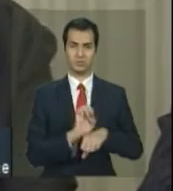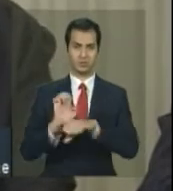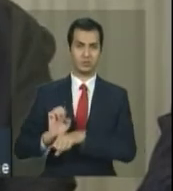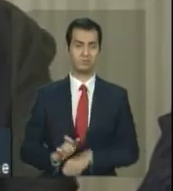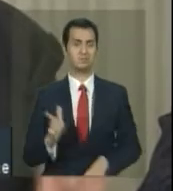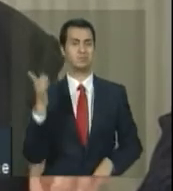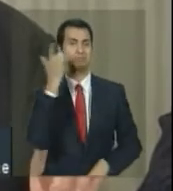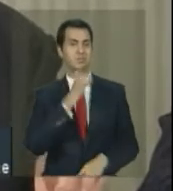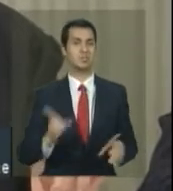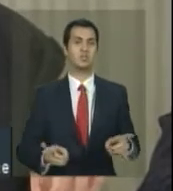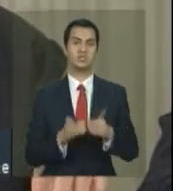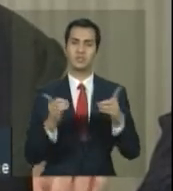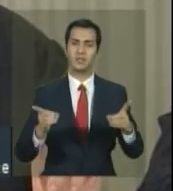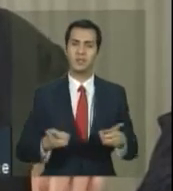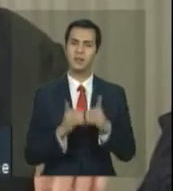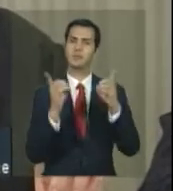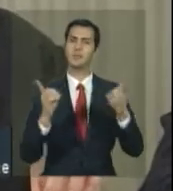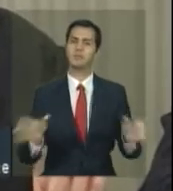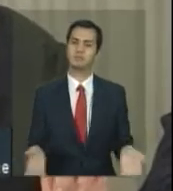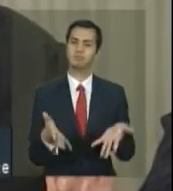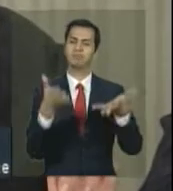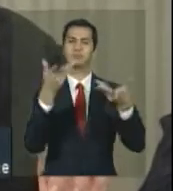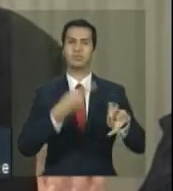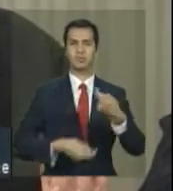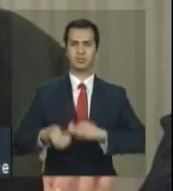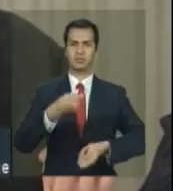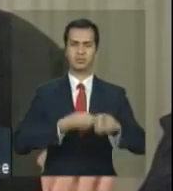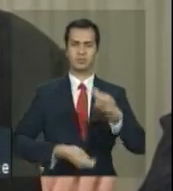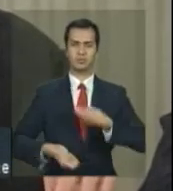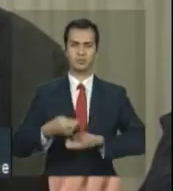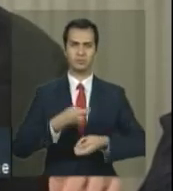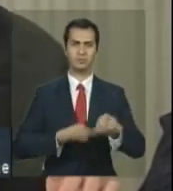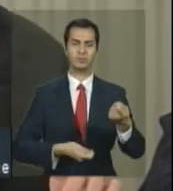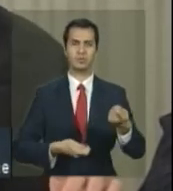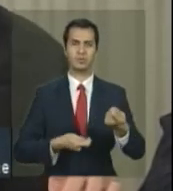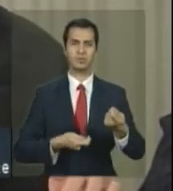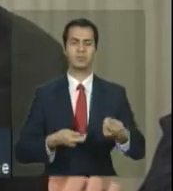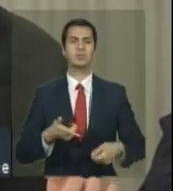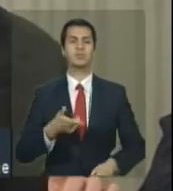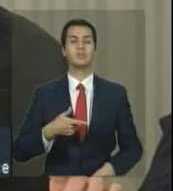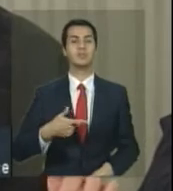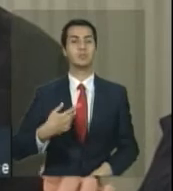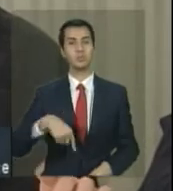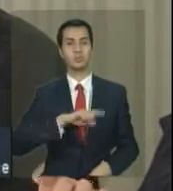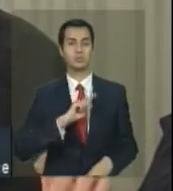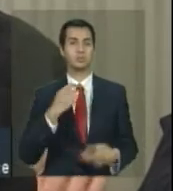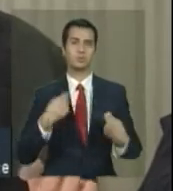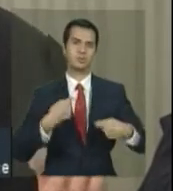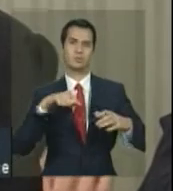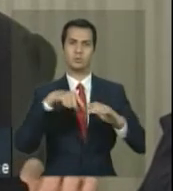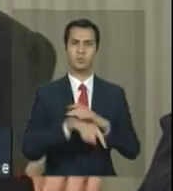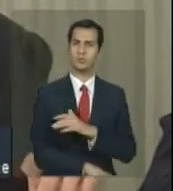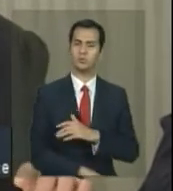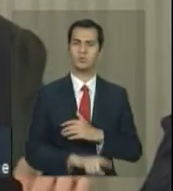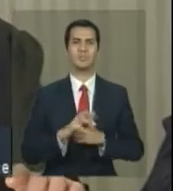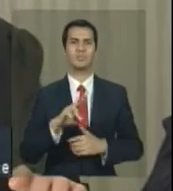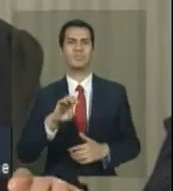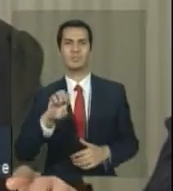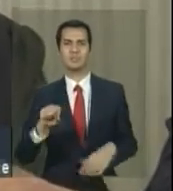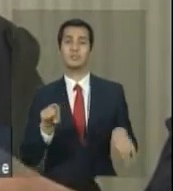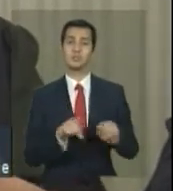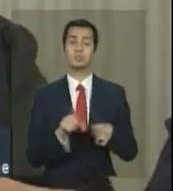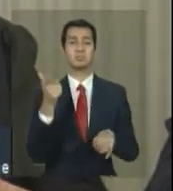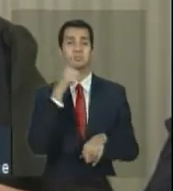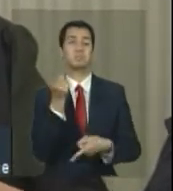uma dinâmica básica na economia, que garante que a gente não desça tão fundo em momentos de crise e, ao mesmo tempo, se recupere